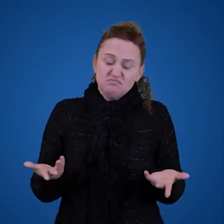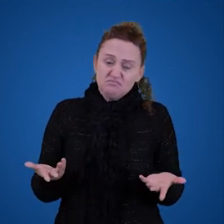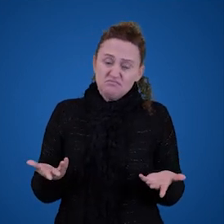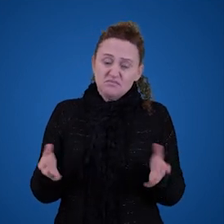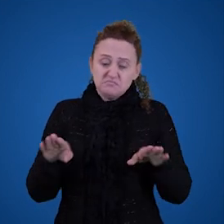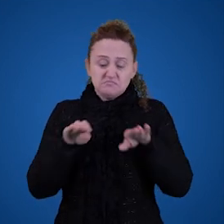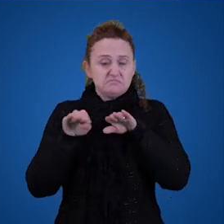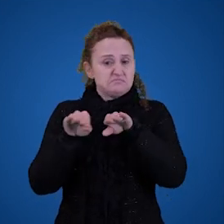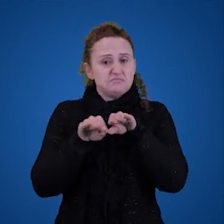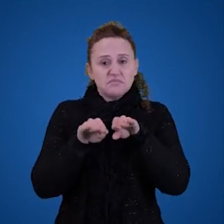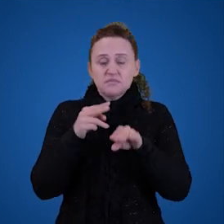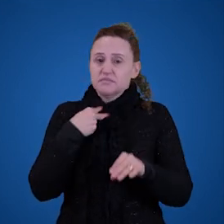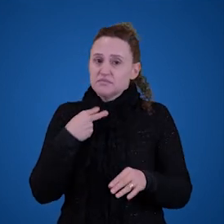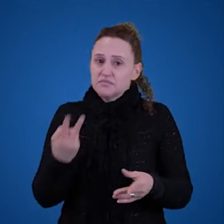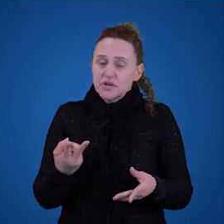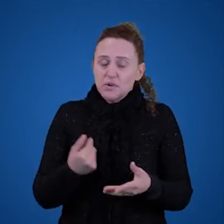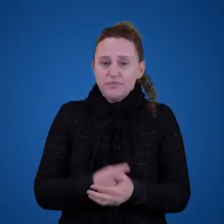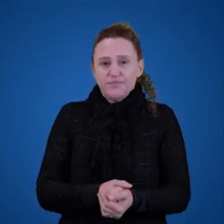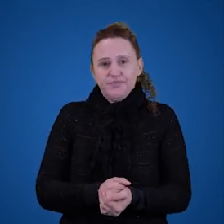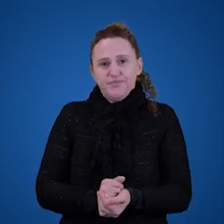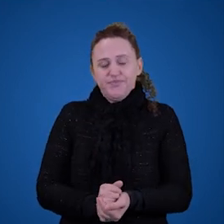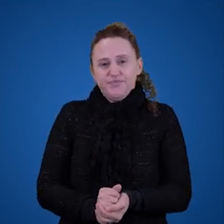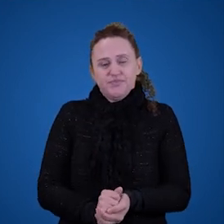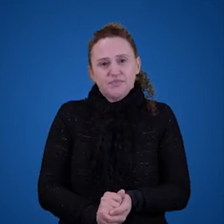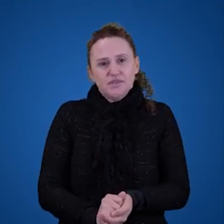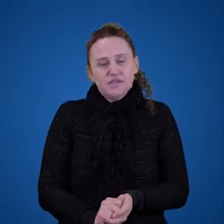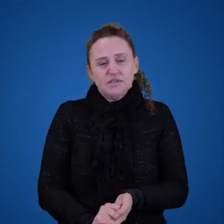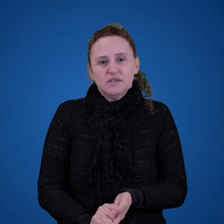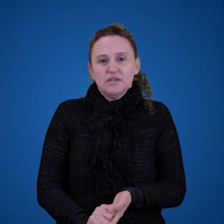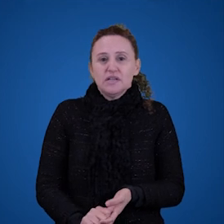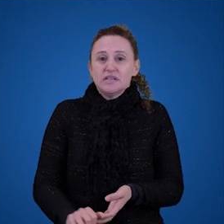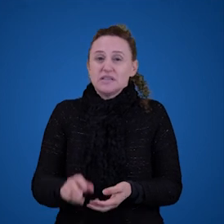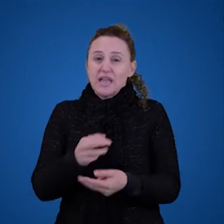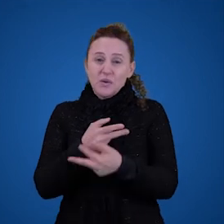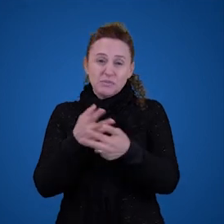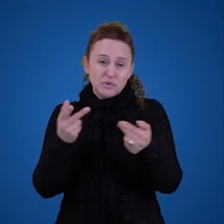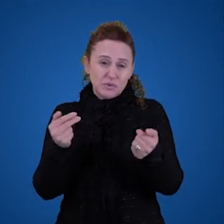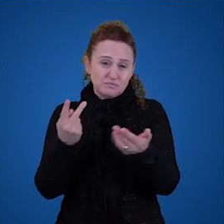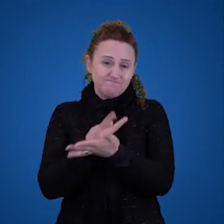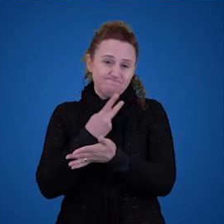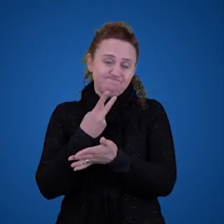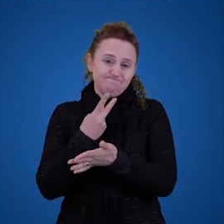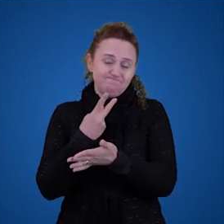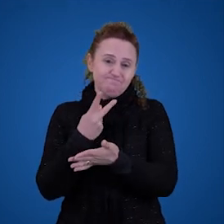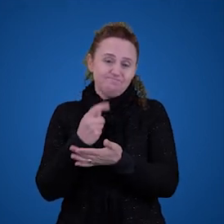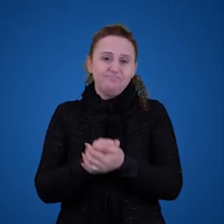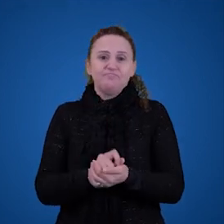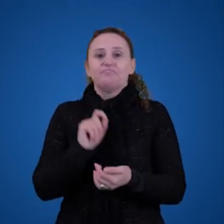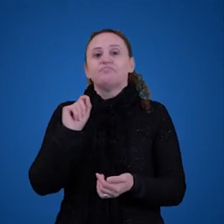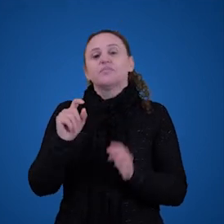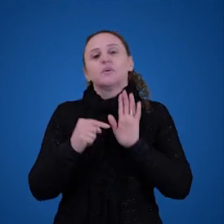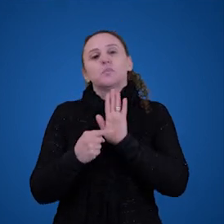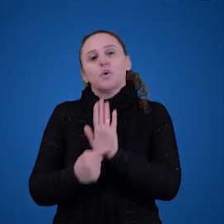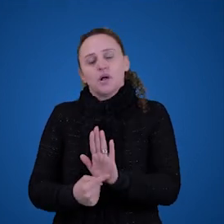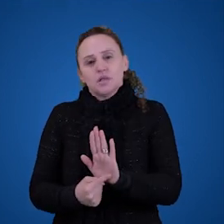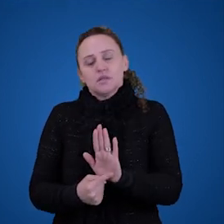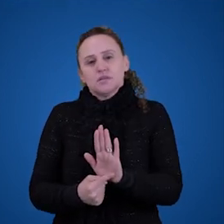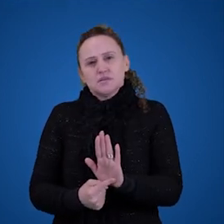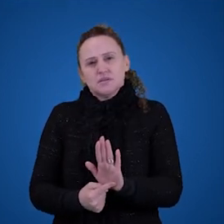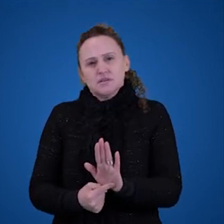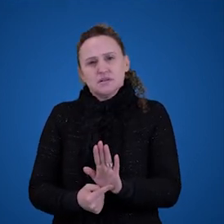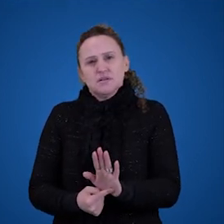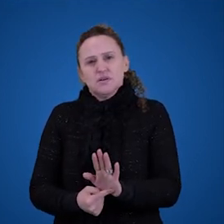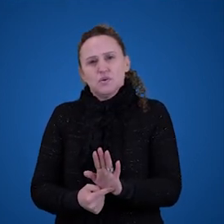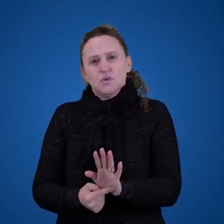equivalente a Fernando Pessoa é Fernando Pessoa alguma coisa está errada o que isso demonstra que ligar